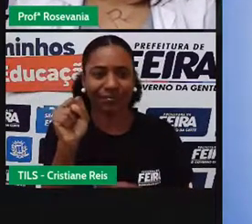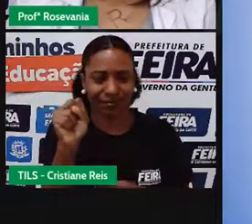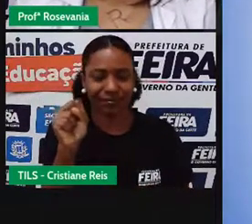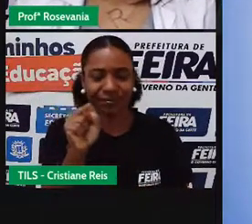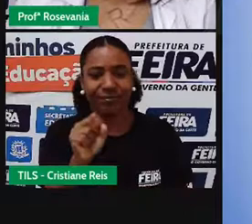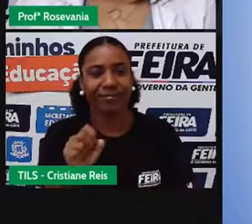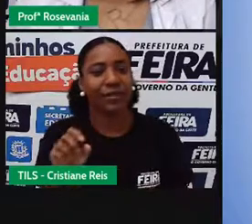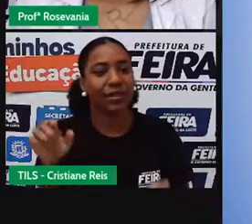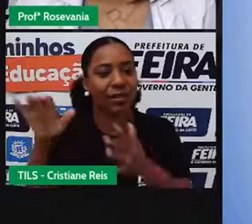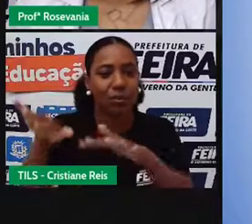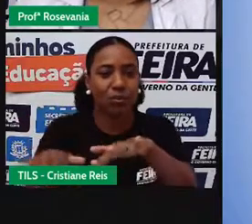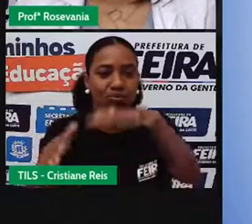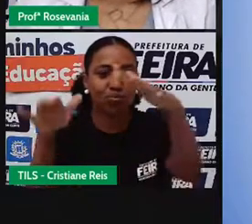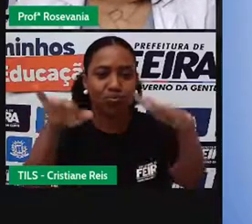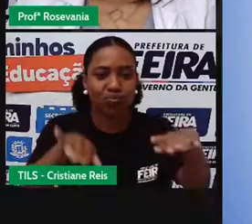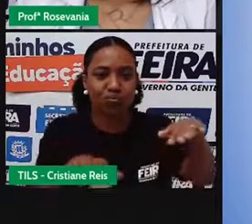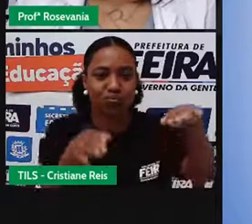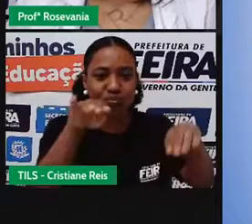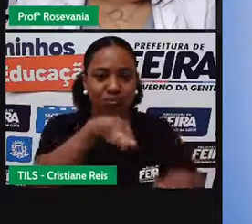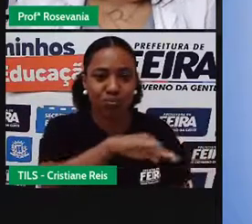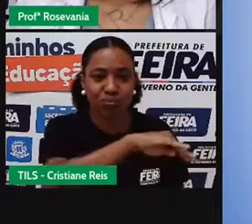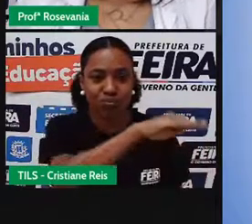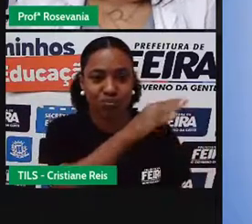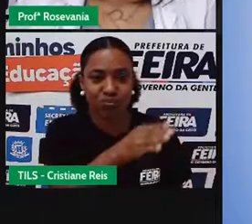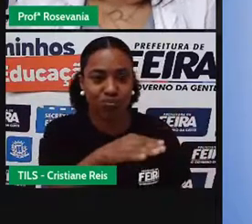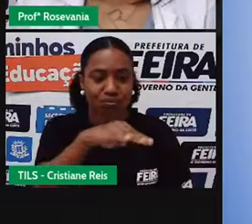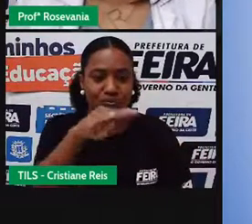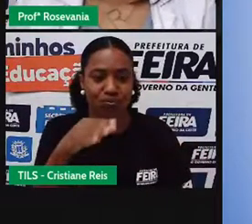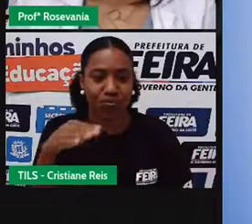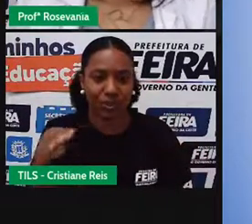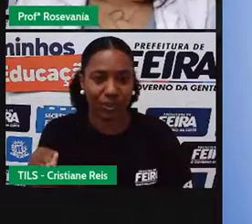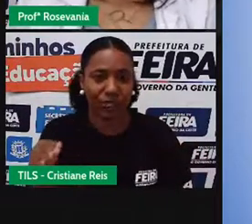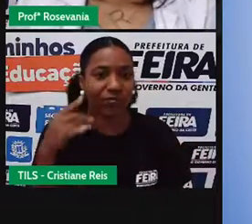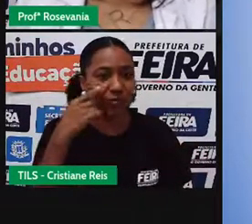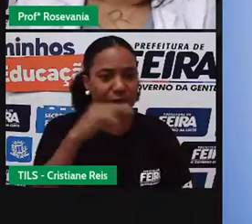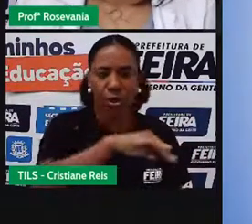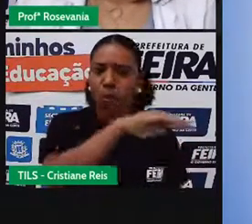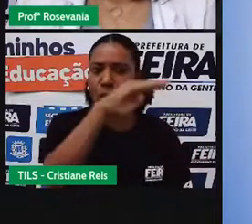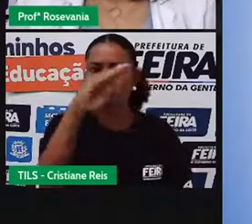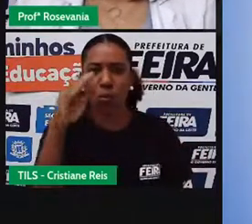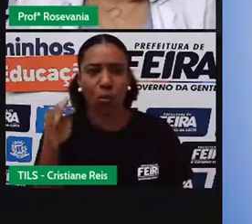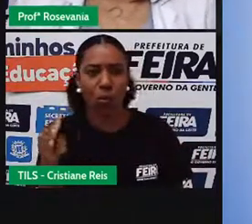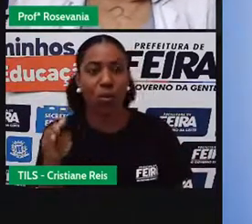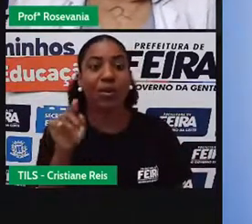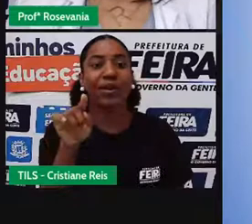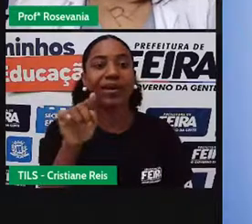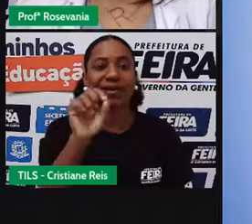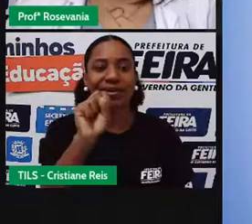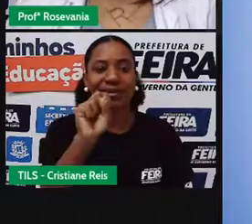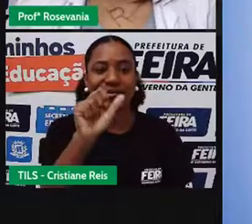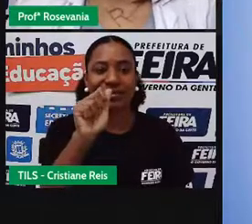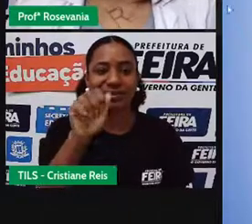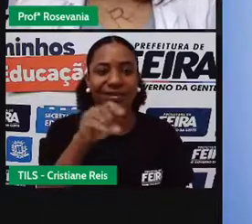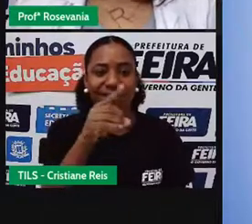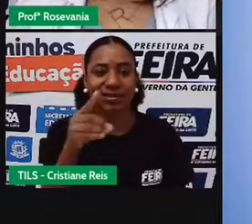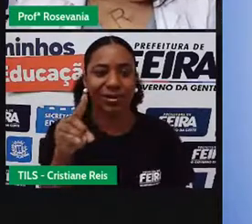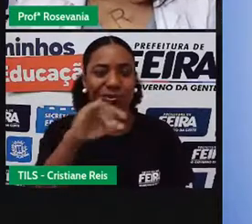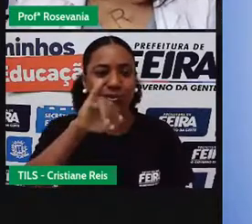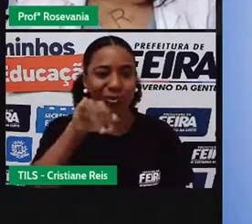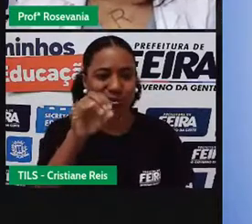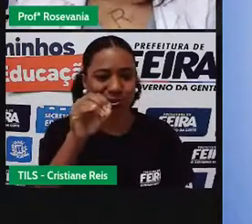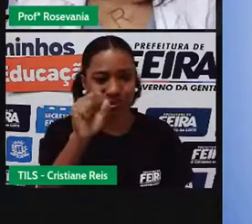de São José, né, que fica lá no distrito, né, de Maria Quitéria, também que é segundo o nome de São José, né, e são